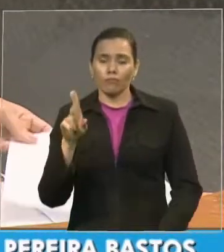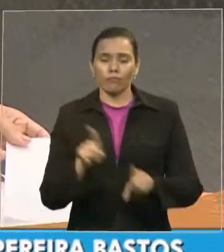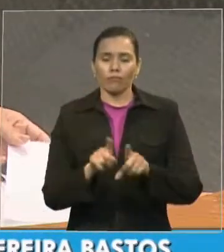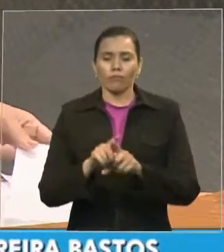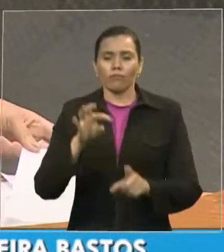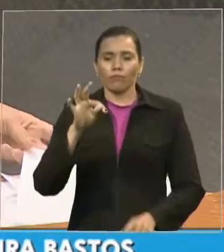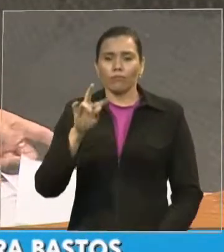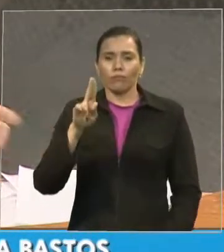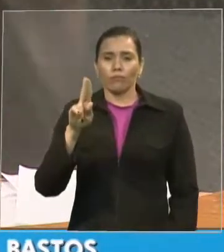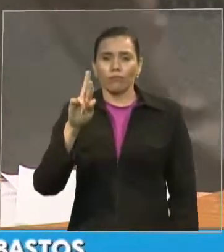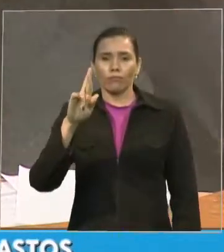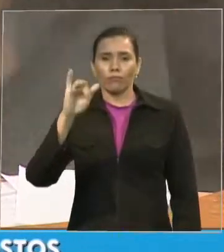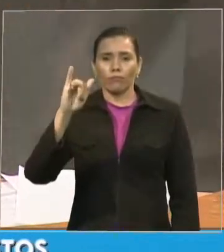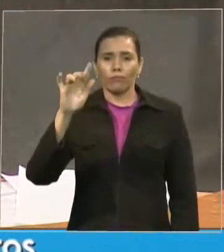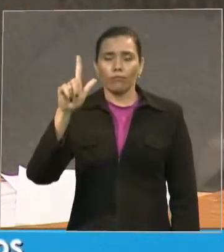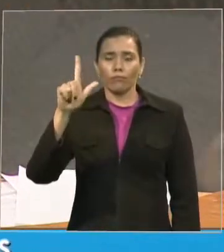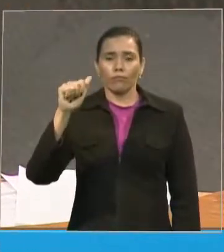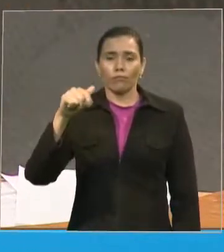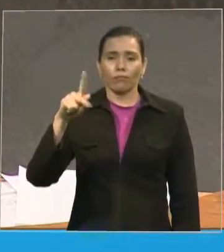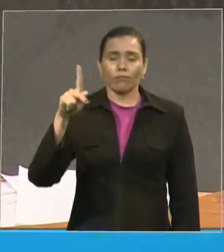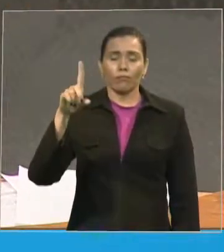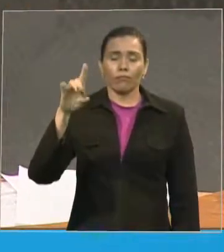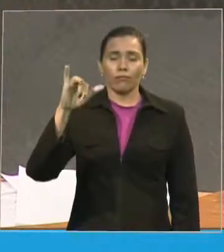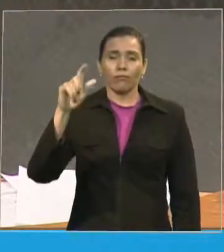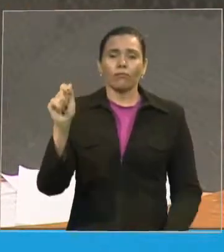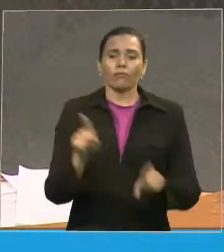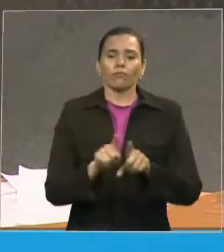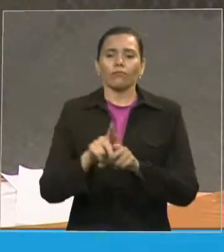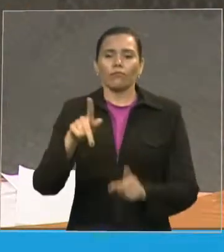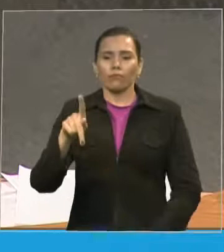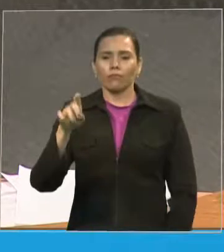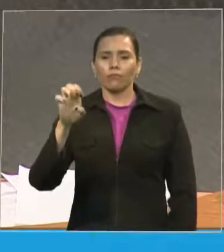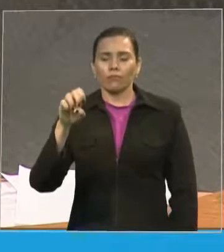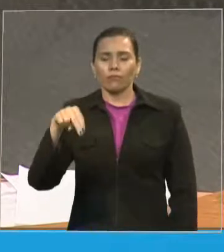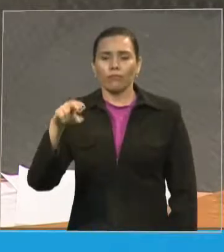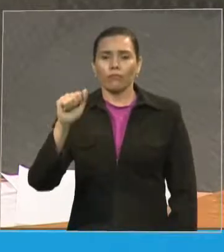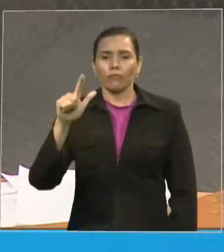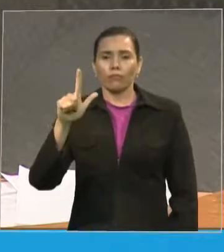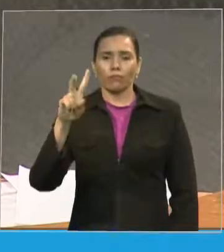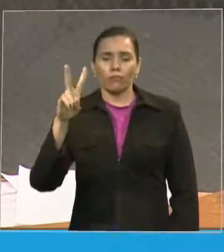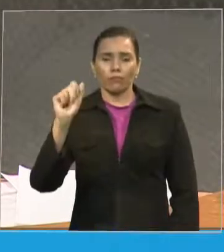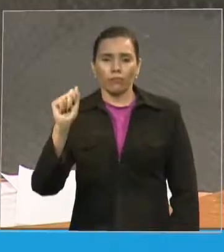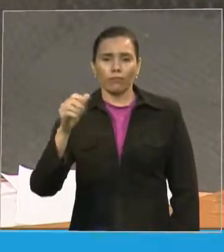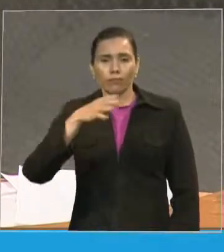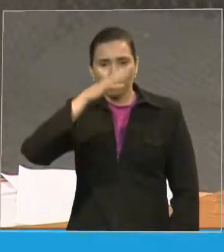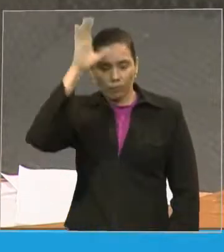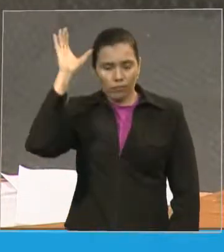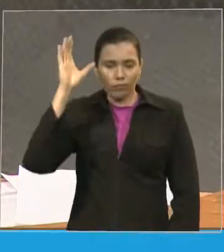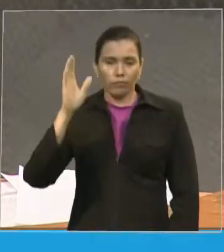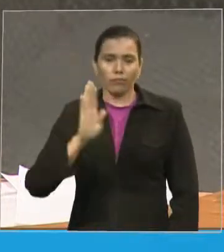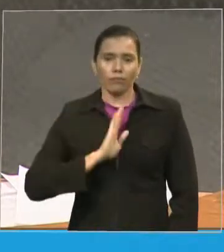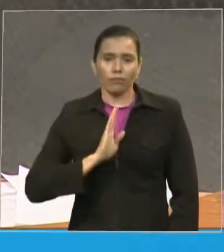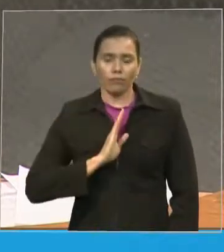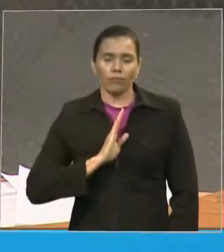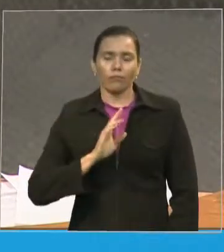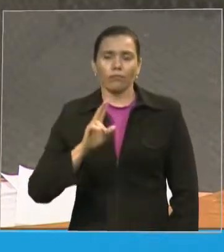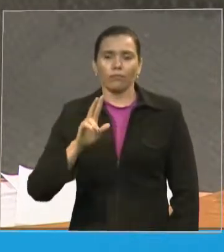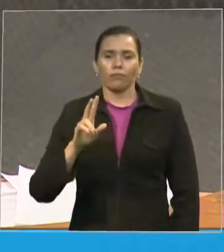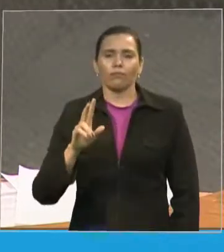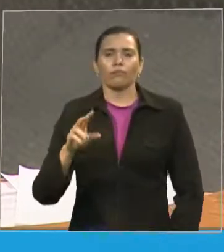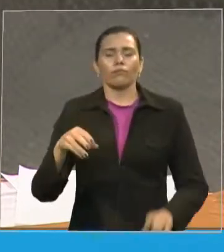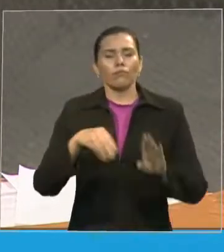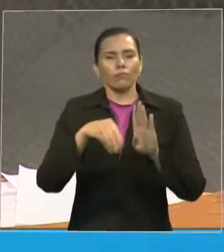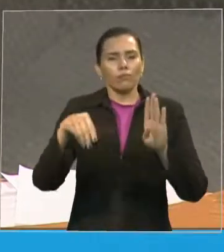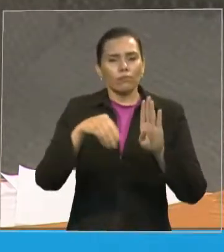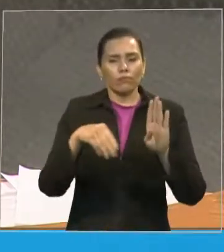Penalva, Pedro do Rosário, Zé Doca, Chapadinha, Bacabau, Urbano Santo, São